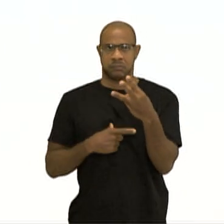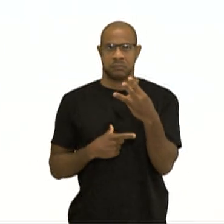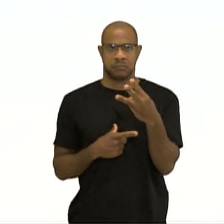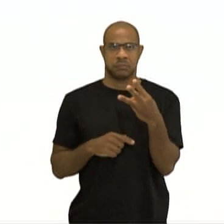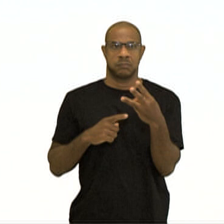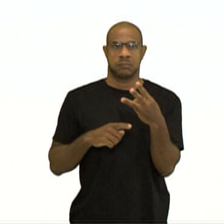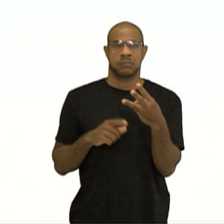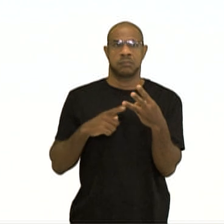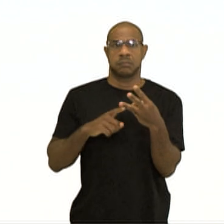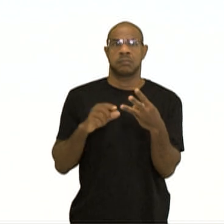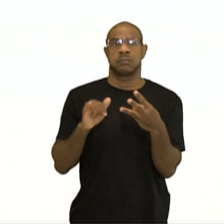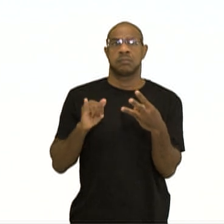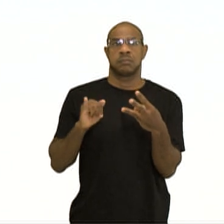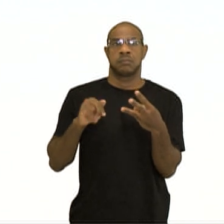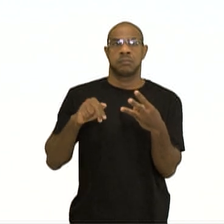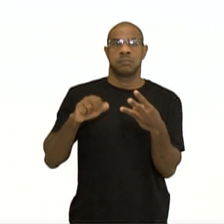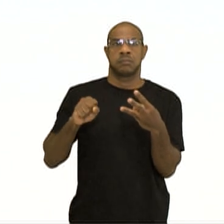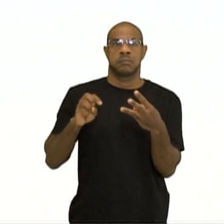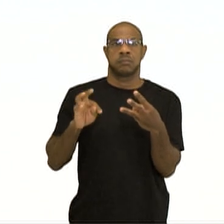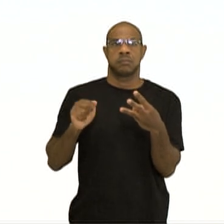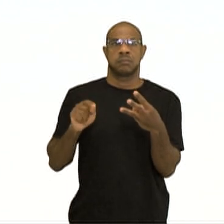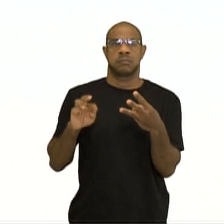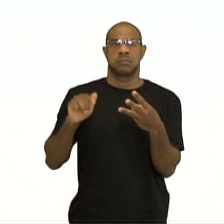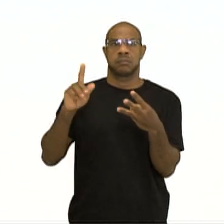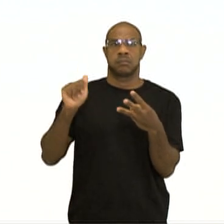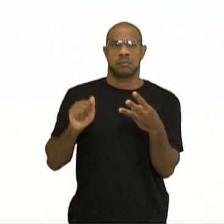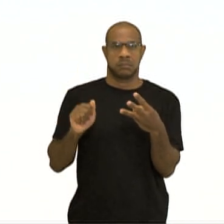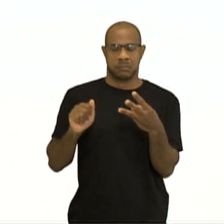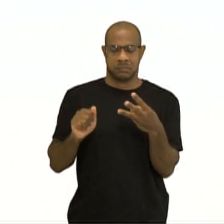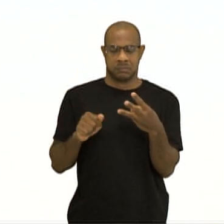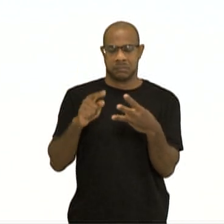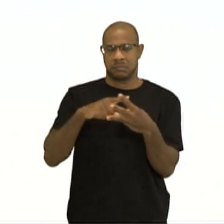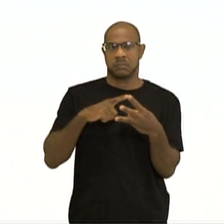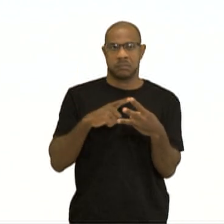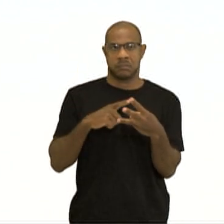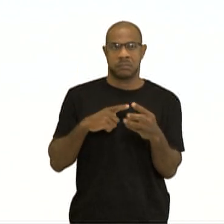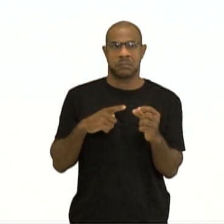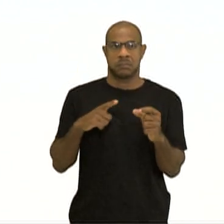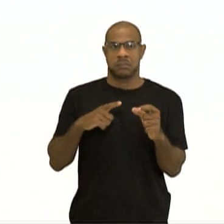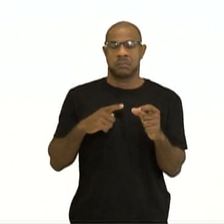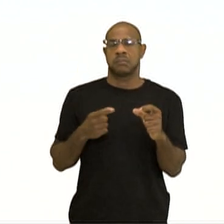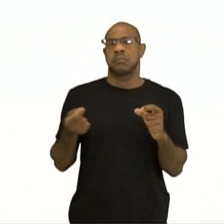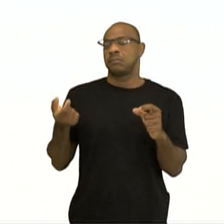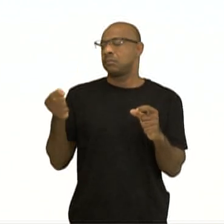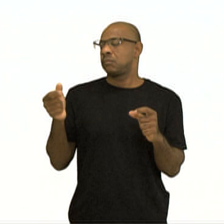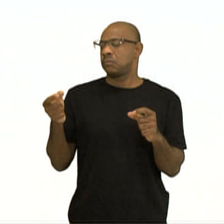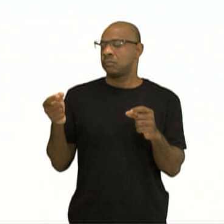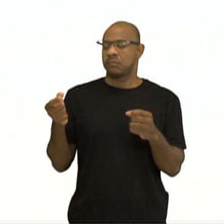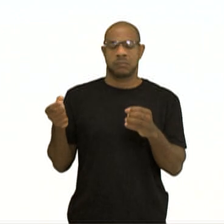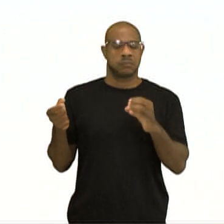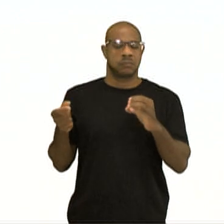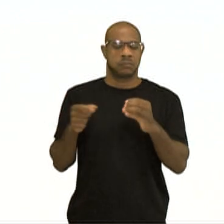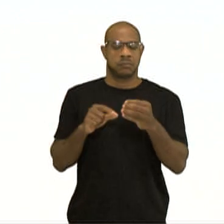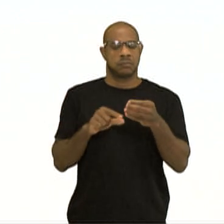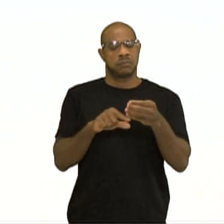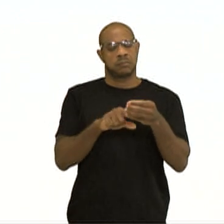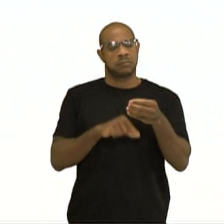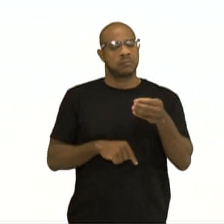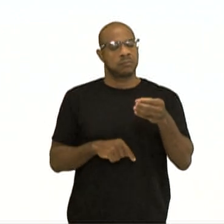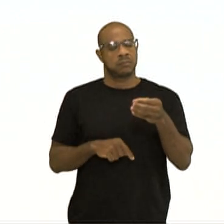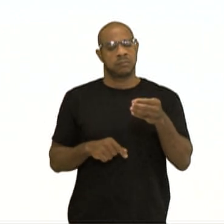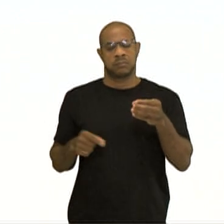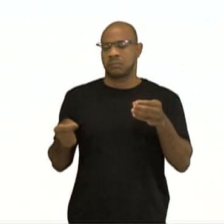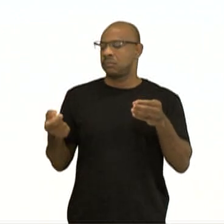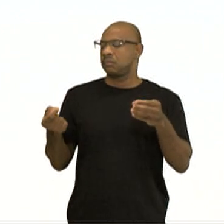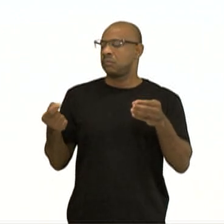soluções insaturadas, que são aquelas onde tem uma quantidade menor de soluto em relação à capacidade que o